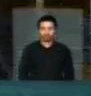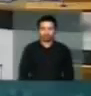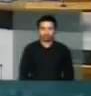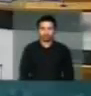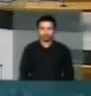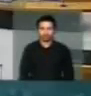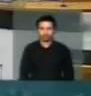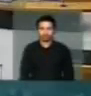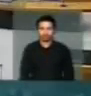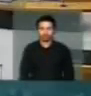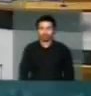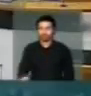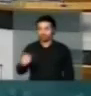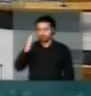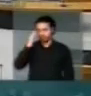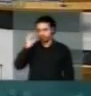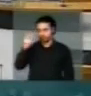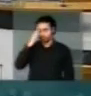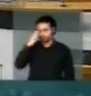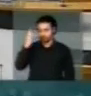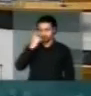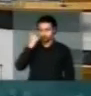Obrigada, deputado Chico.